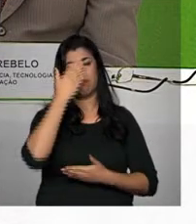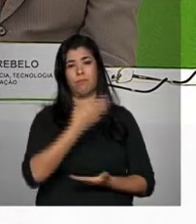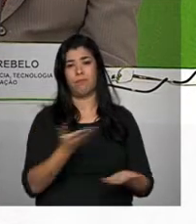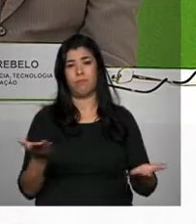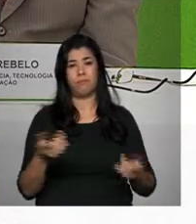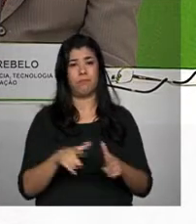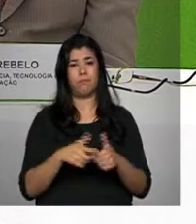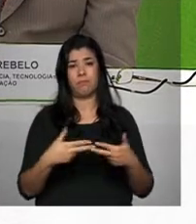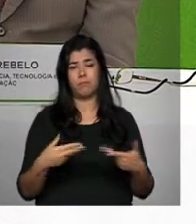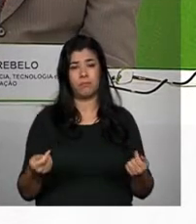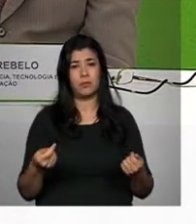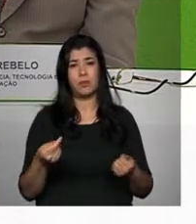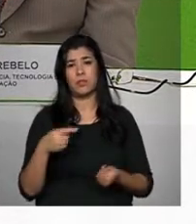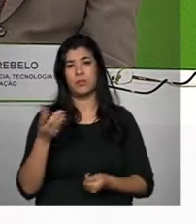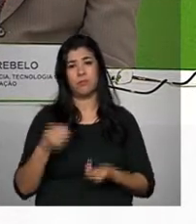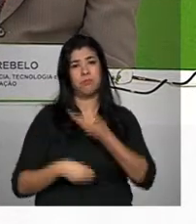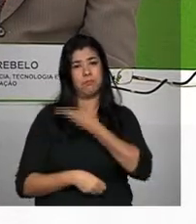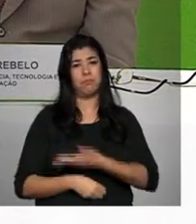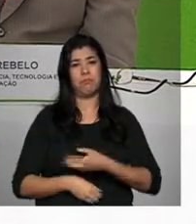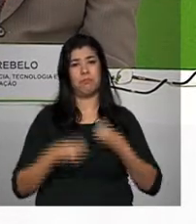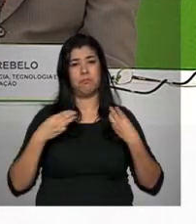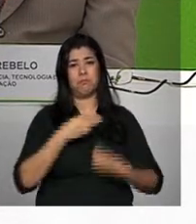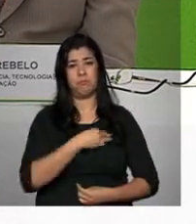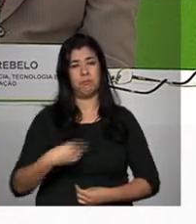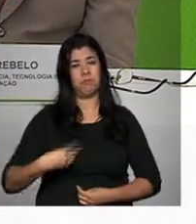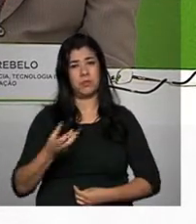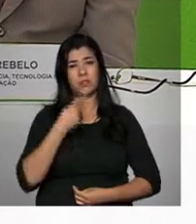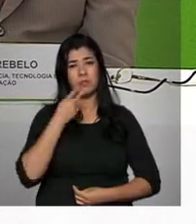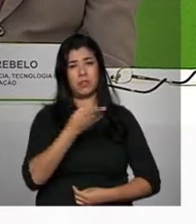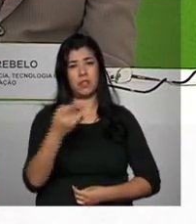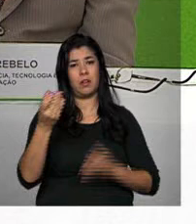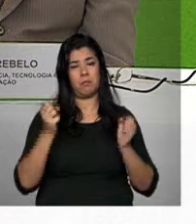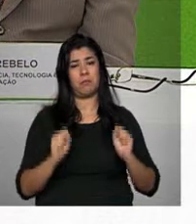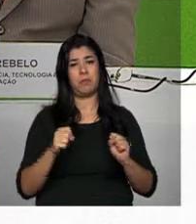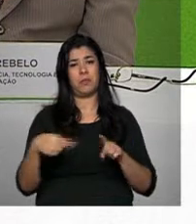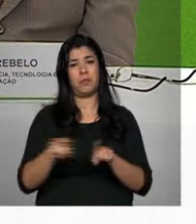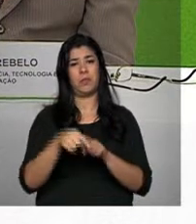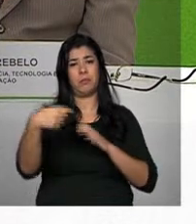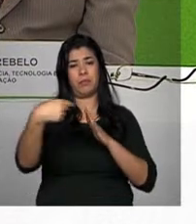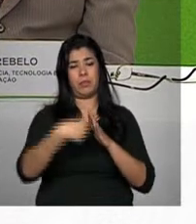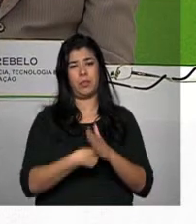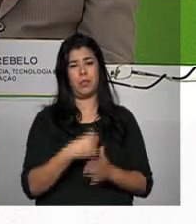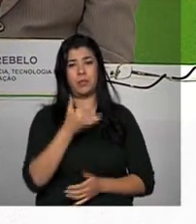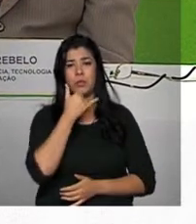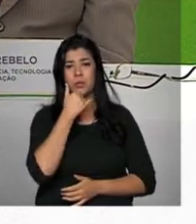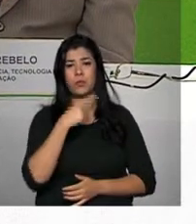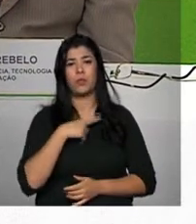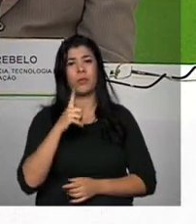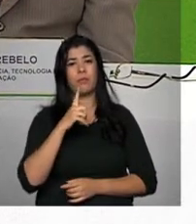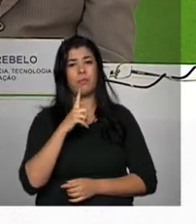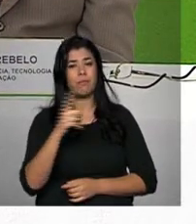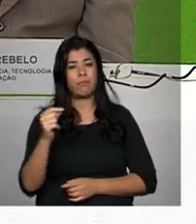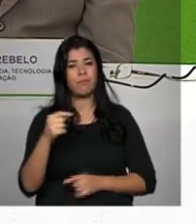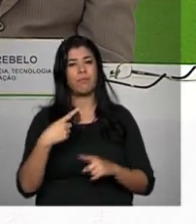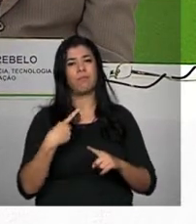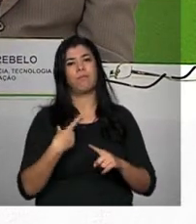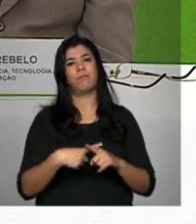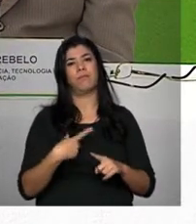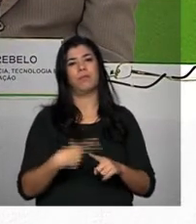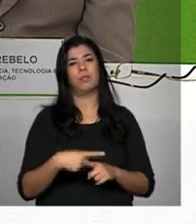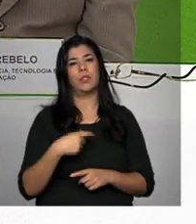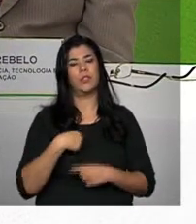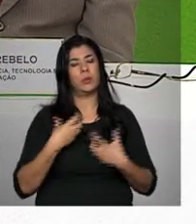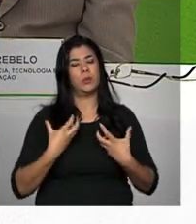que, não sei se Aldo quer falar alguma coisa, estamos abertos a algumas perguntas e vocês me perdoem, eu vou ter que sair meio batido porque eu estou